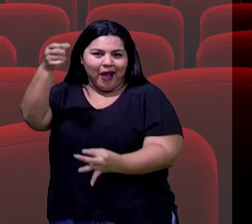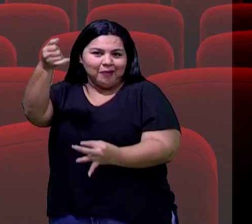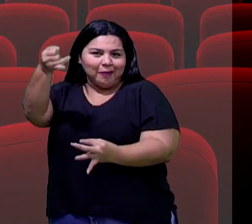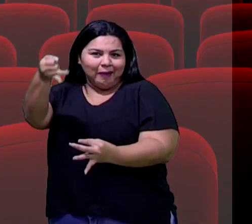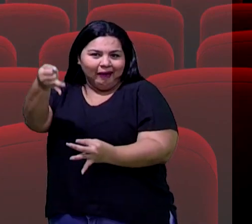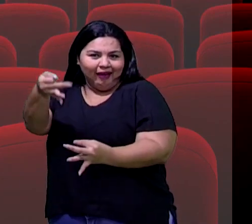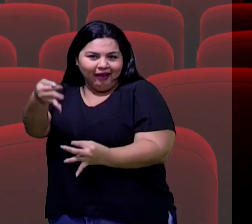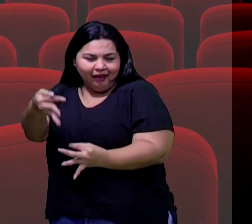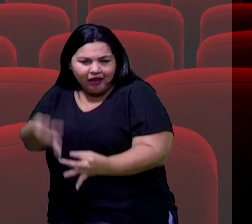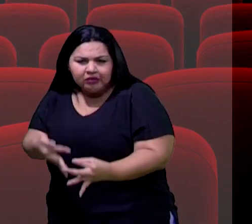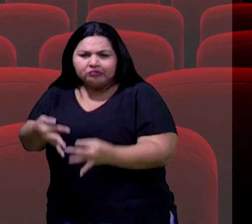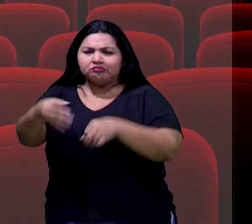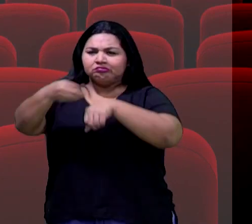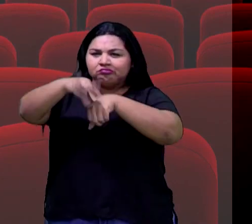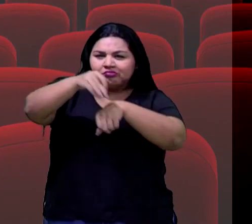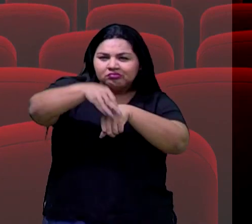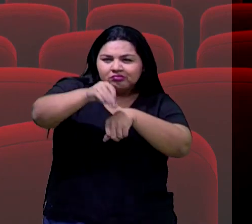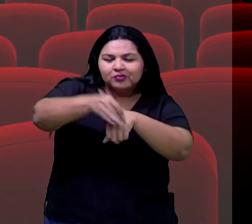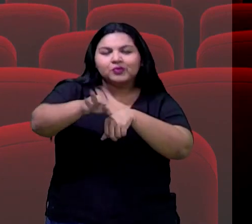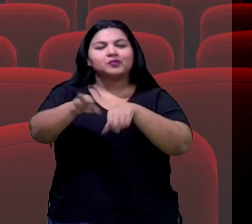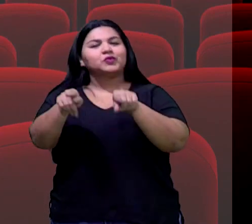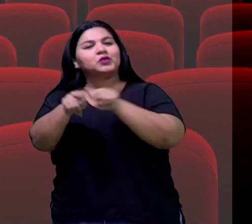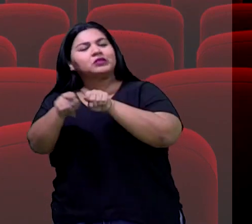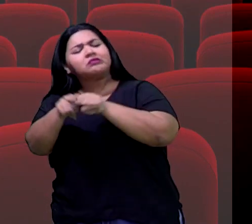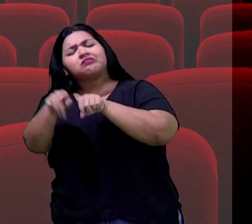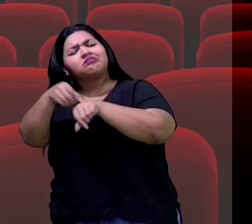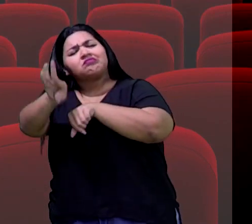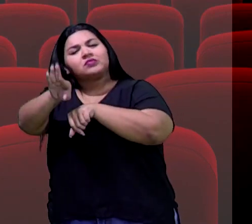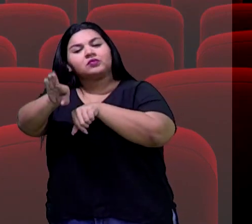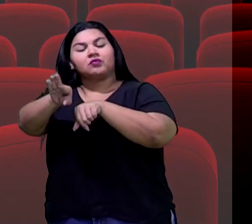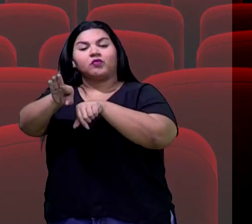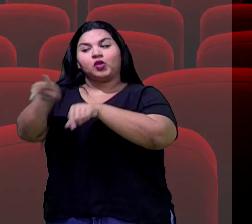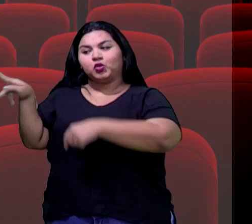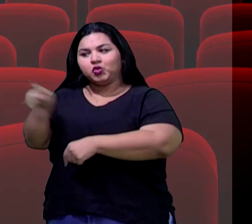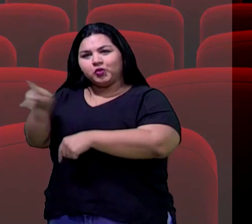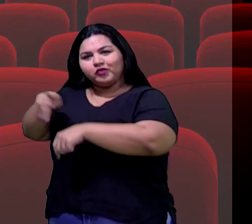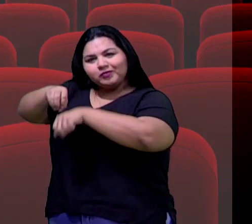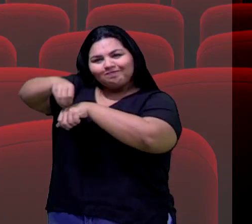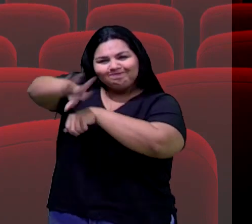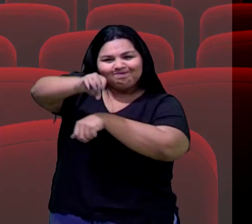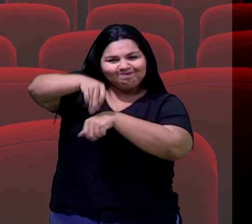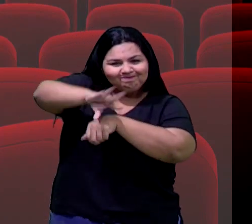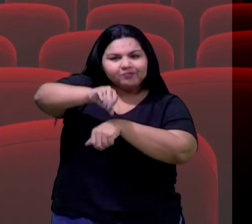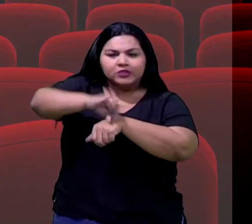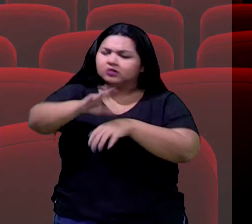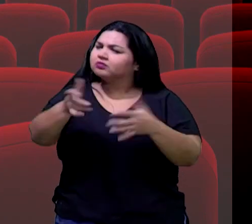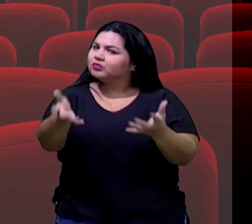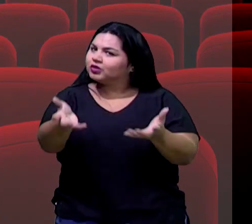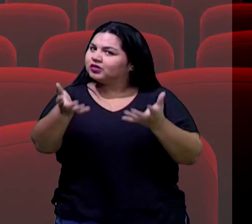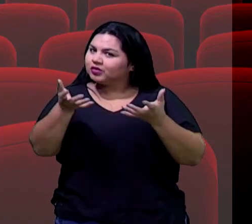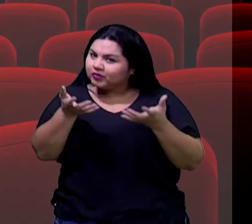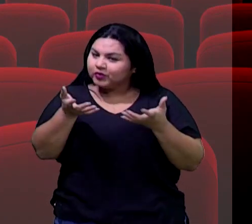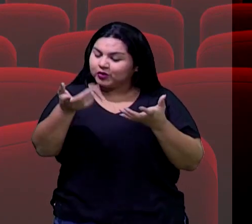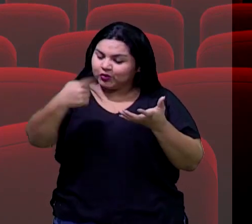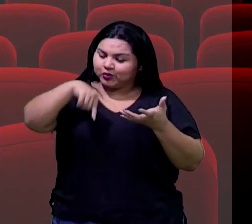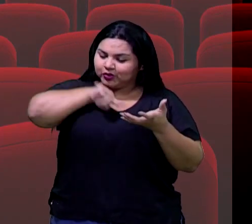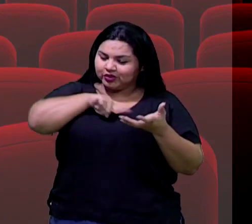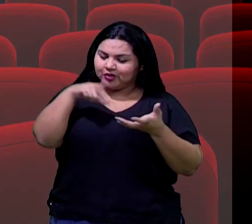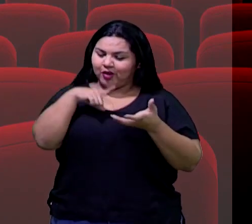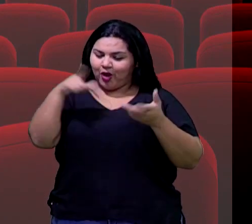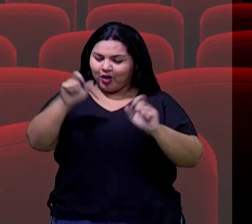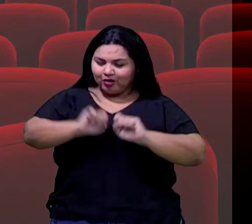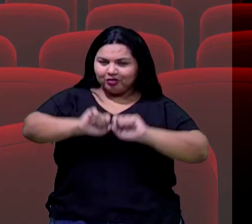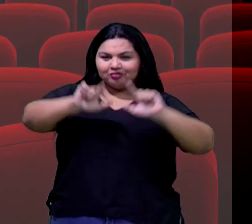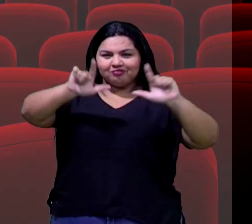para vocês, muitas sugestões, muitos recadinhos dos nossos professores, não é? E eu quero que a gente tenha aqui nessa manhã